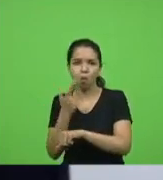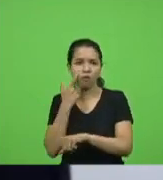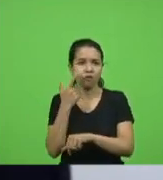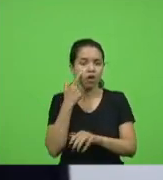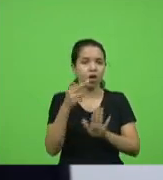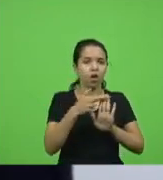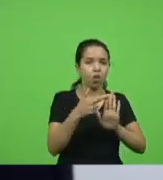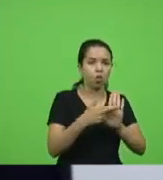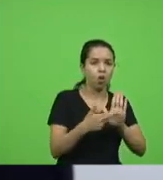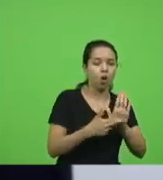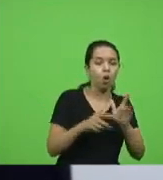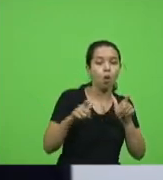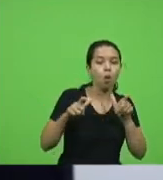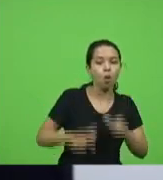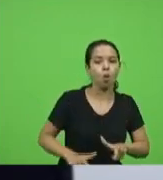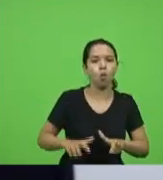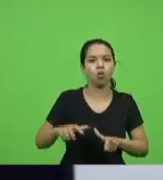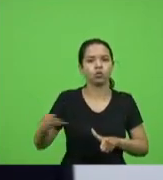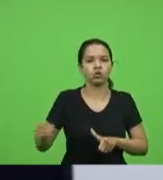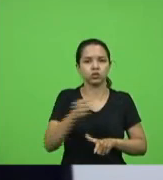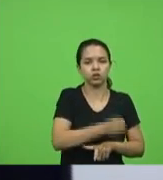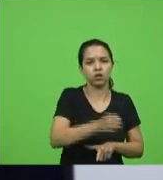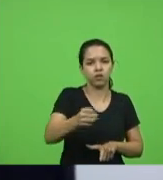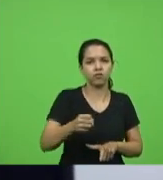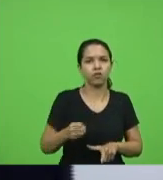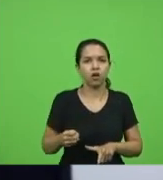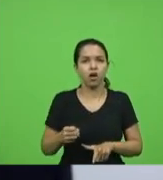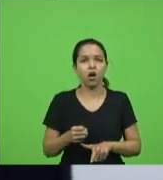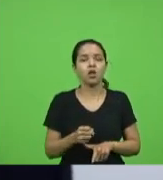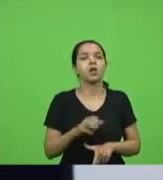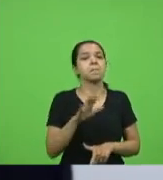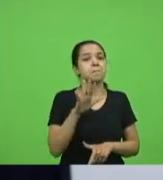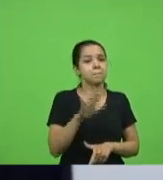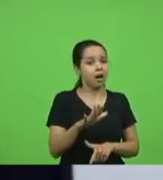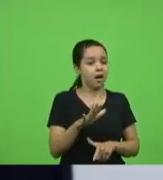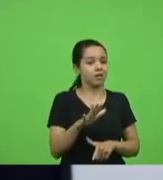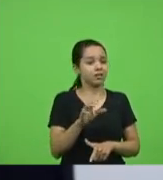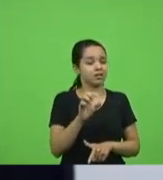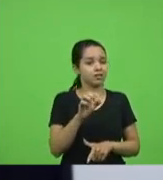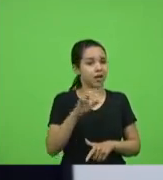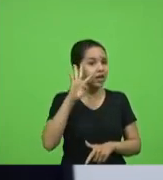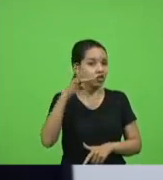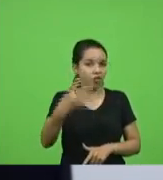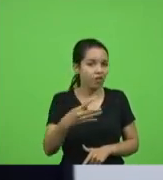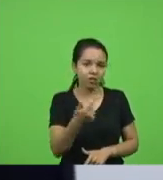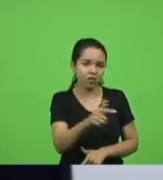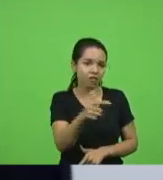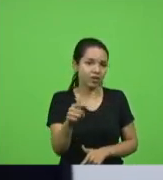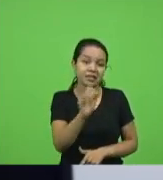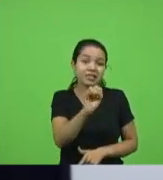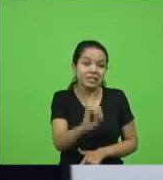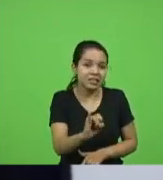transfere mas não vai resolver se não tiver a vacina o ministro Pazuello